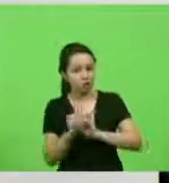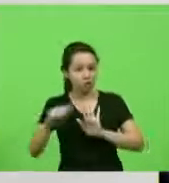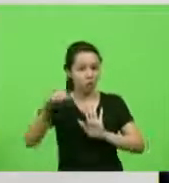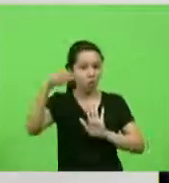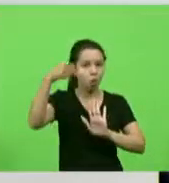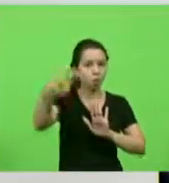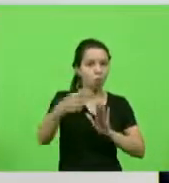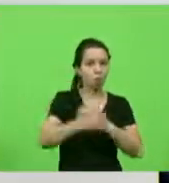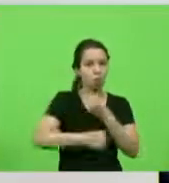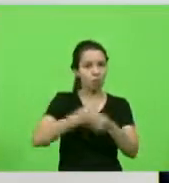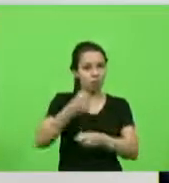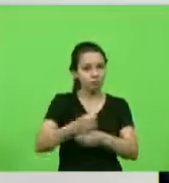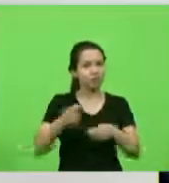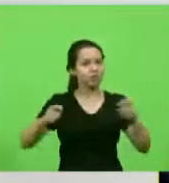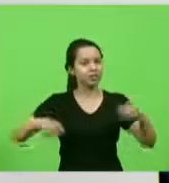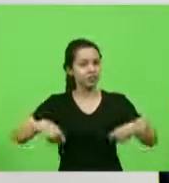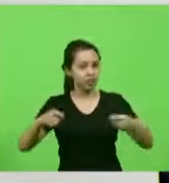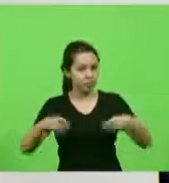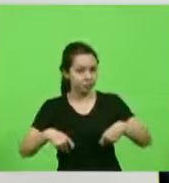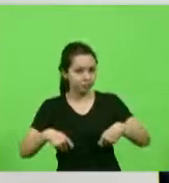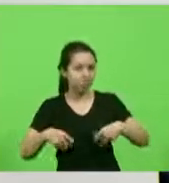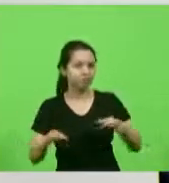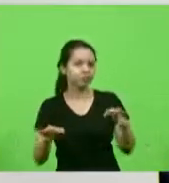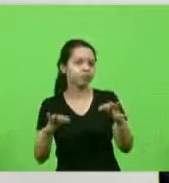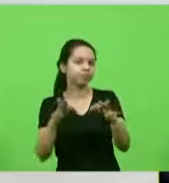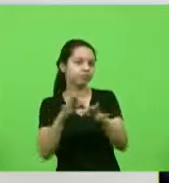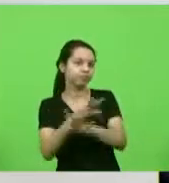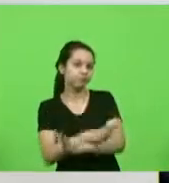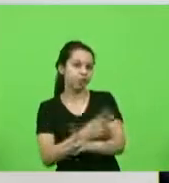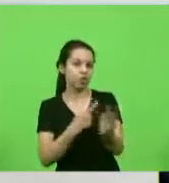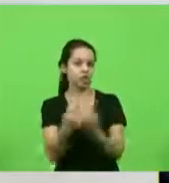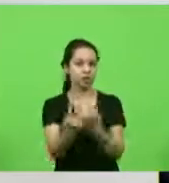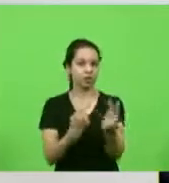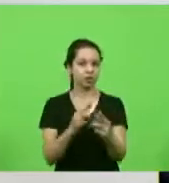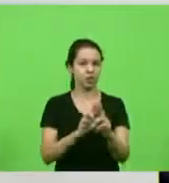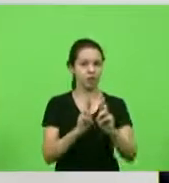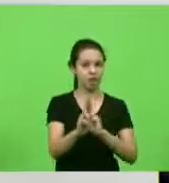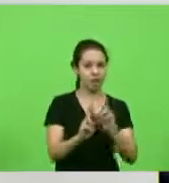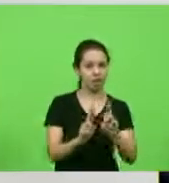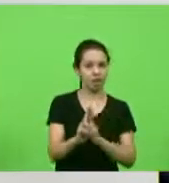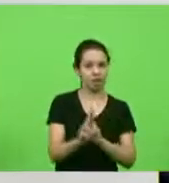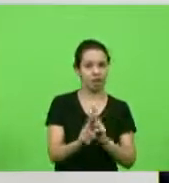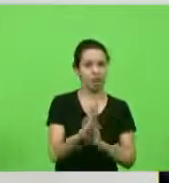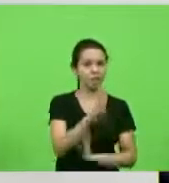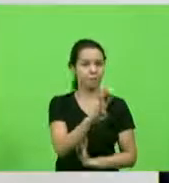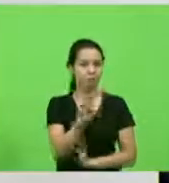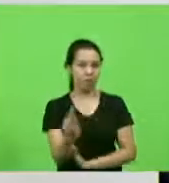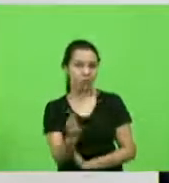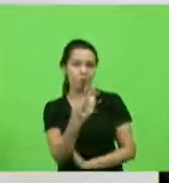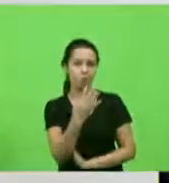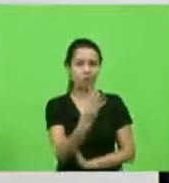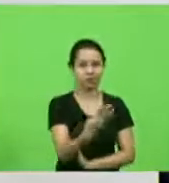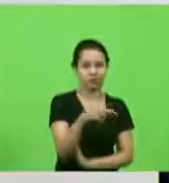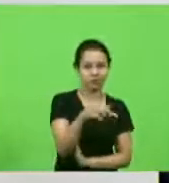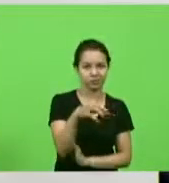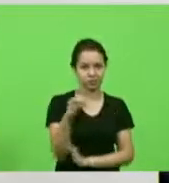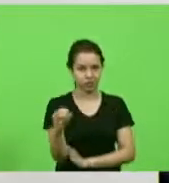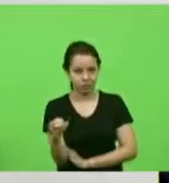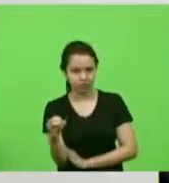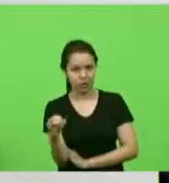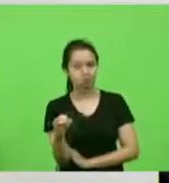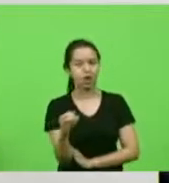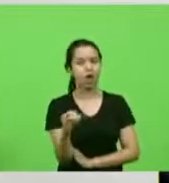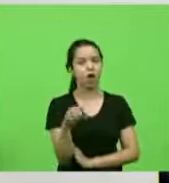tentar de alguma forma finalizar a duplicação da BR-470 até o ano que vem ou no máximo nos próximos três